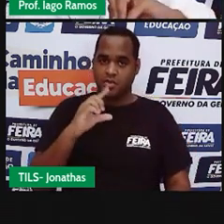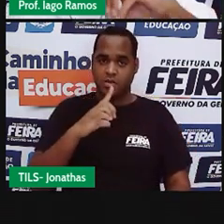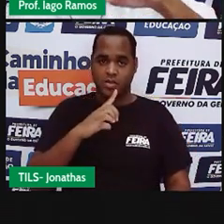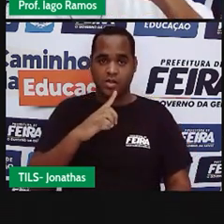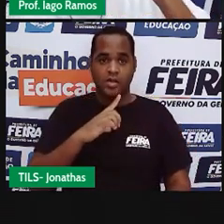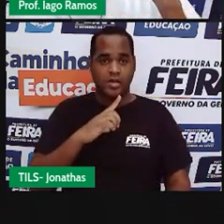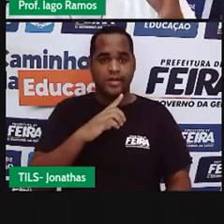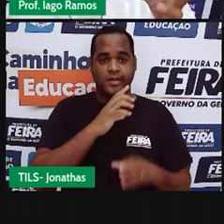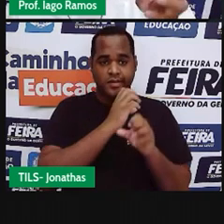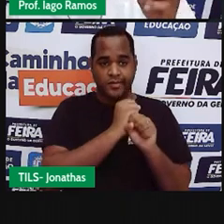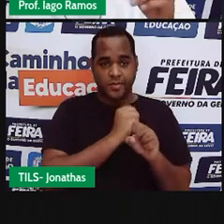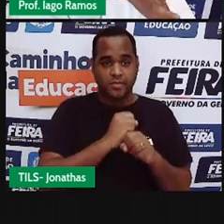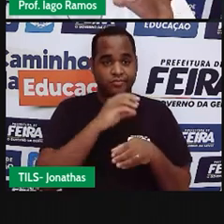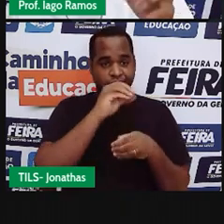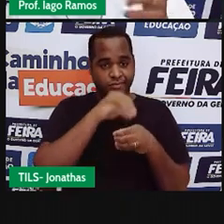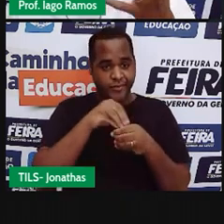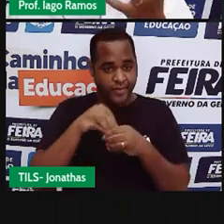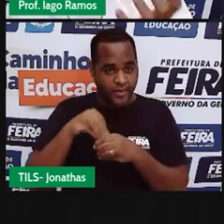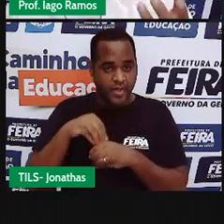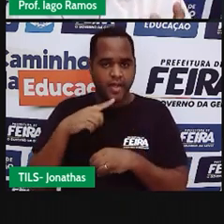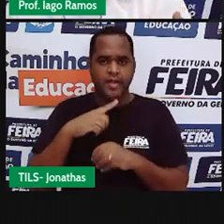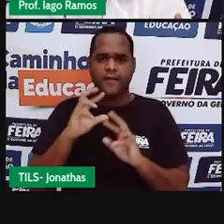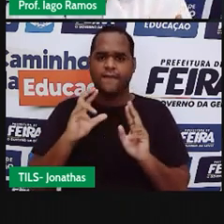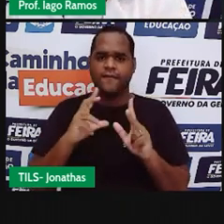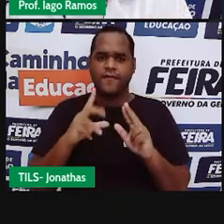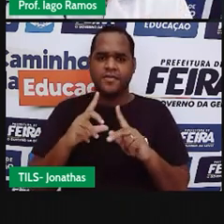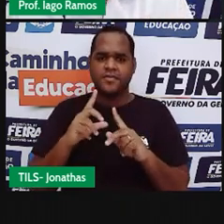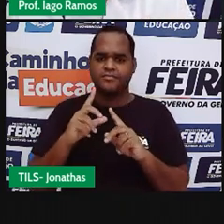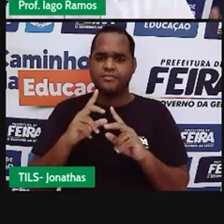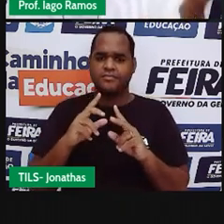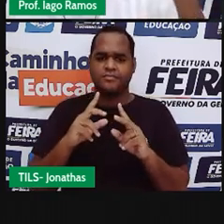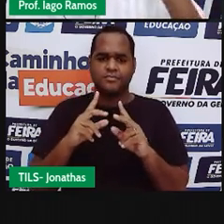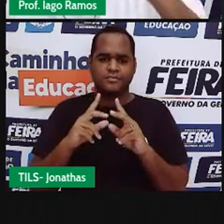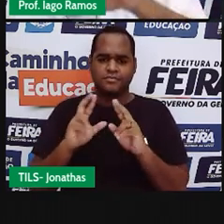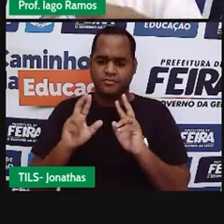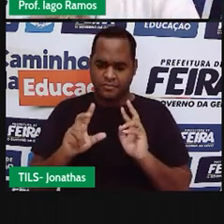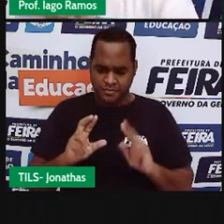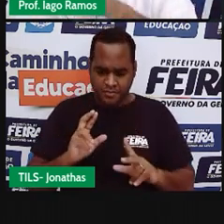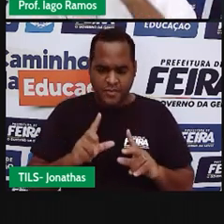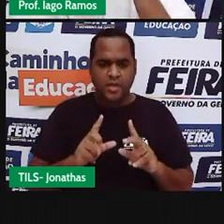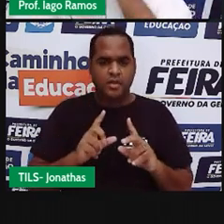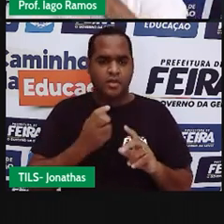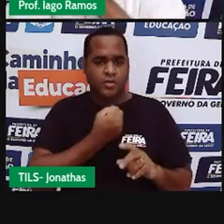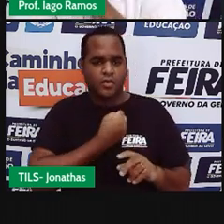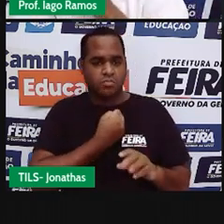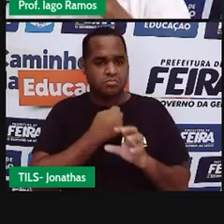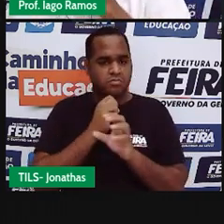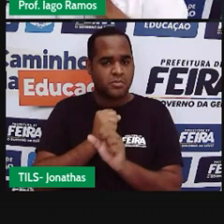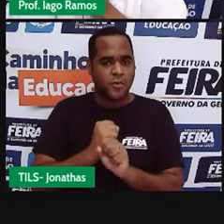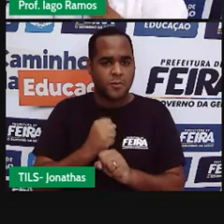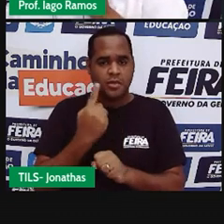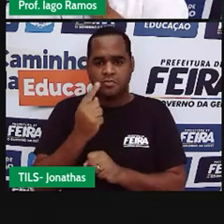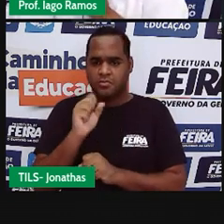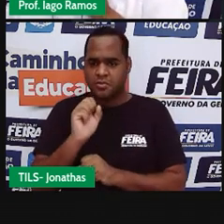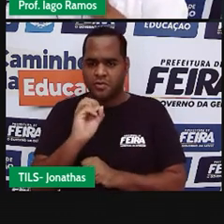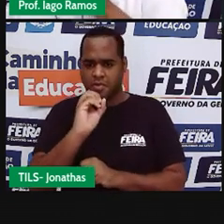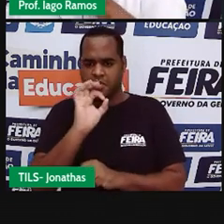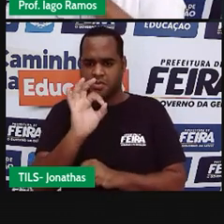segundo, as medidas dos ângulos eram diferentes. Mas eu somei, deu 180 de novo.